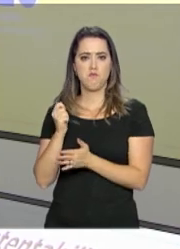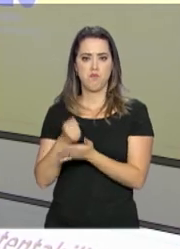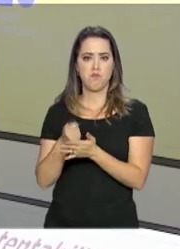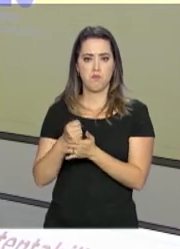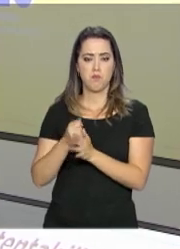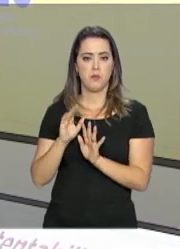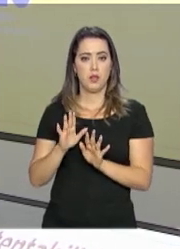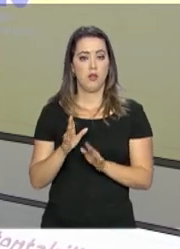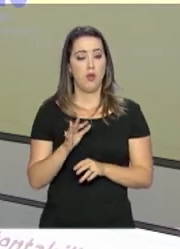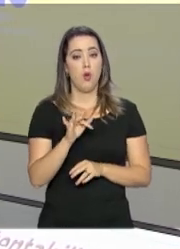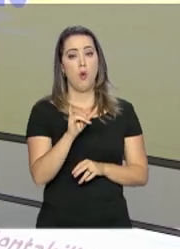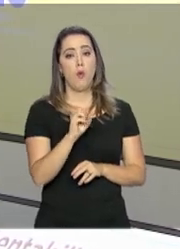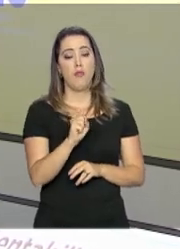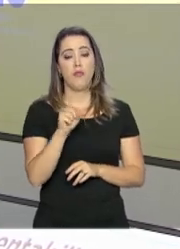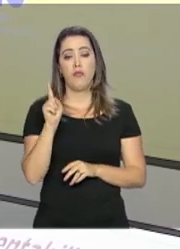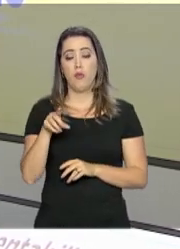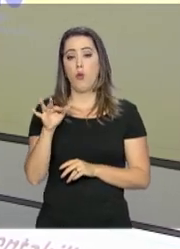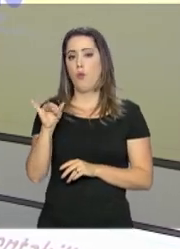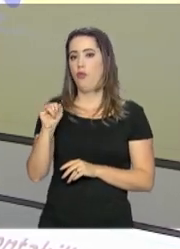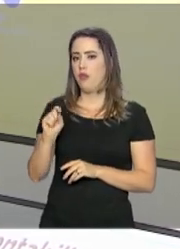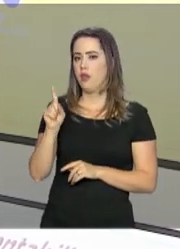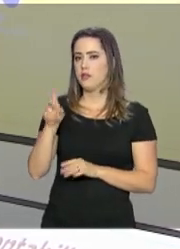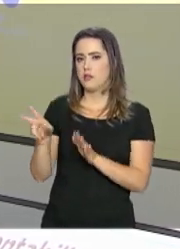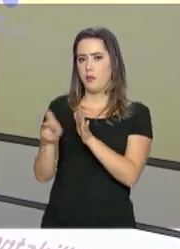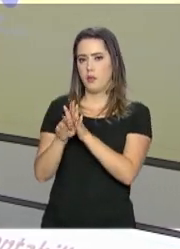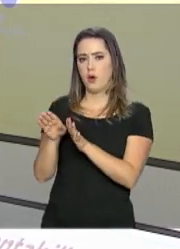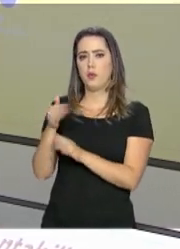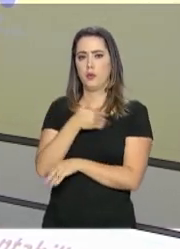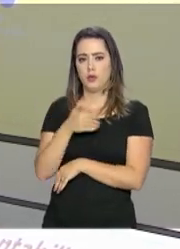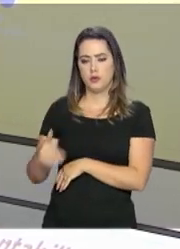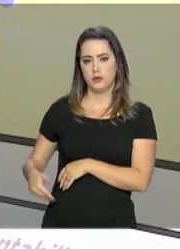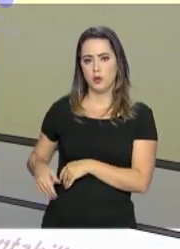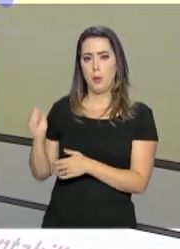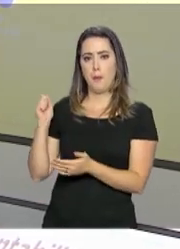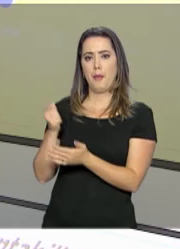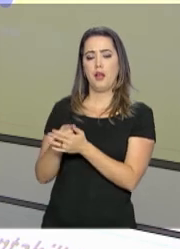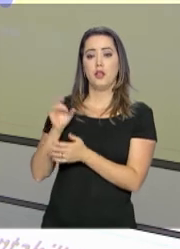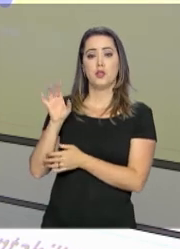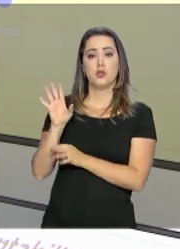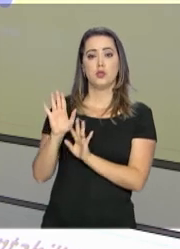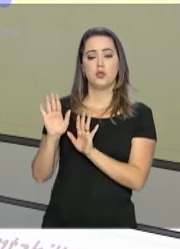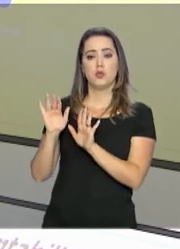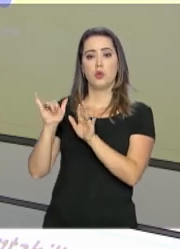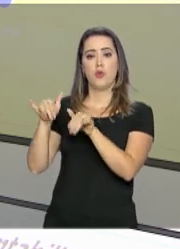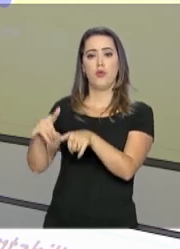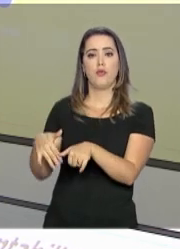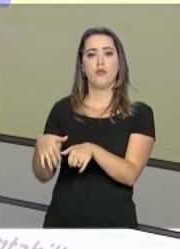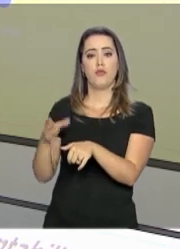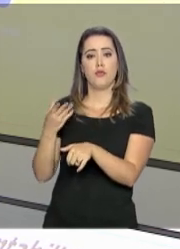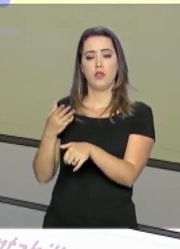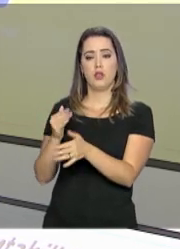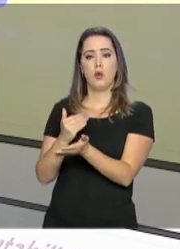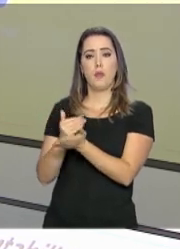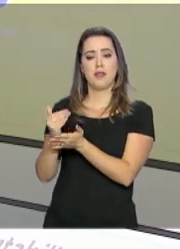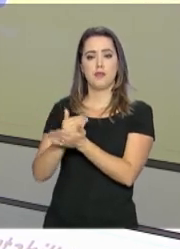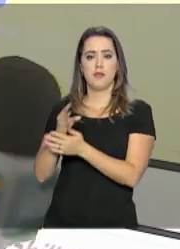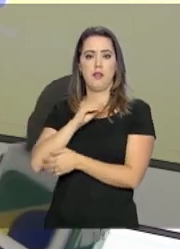financiado por um fundo público, esse estudante vai pagar apenas quando ele obtiver renda.